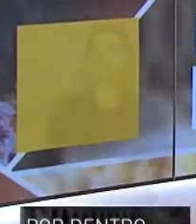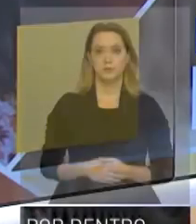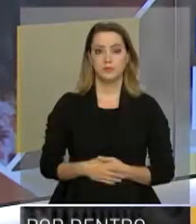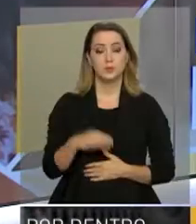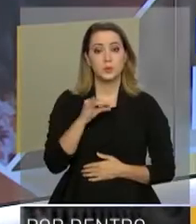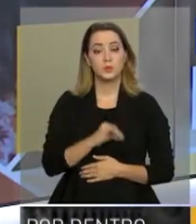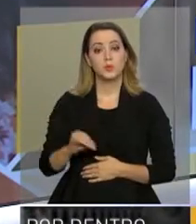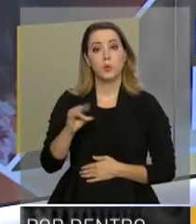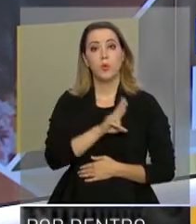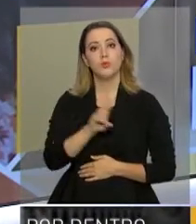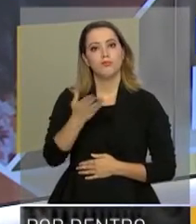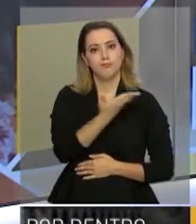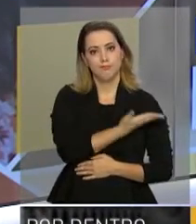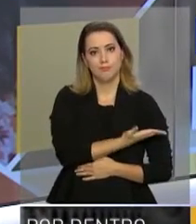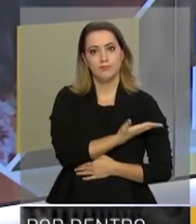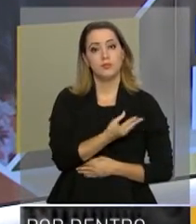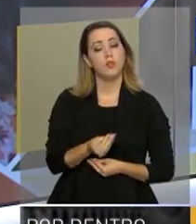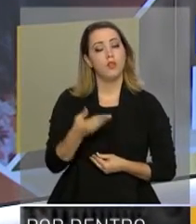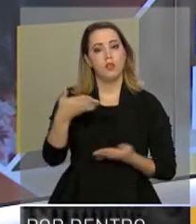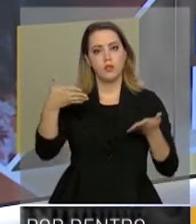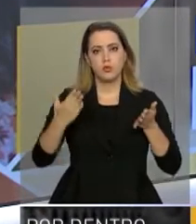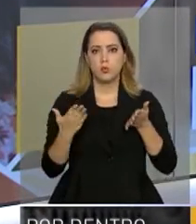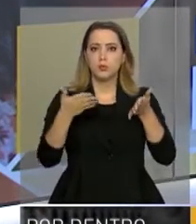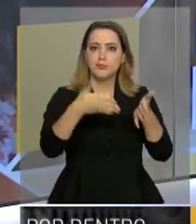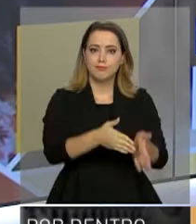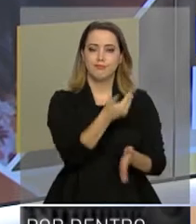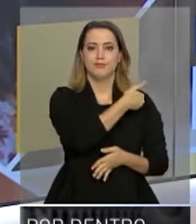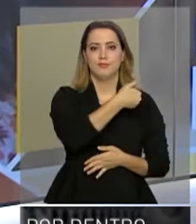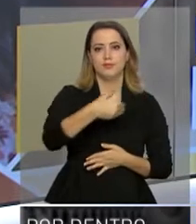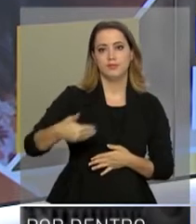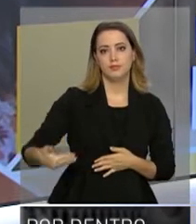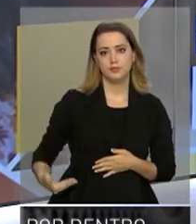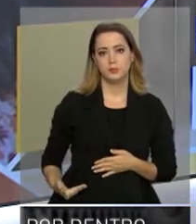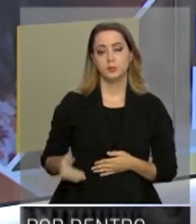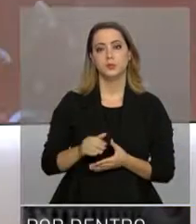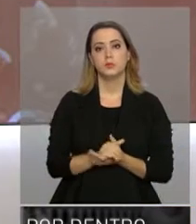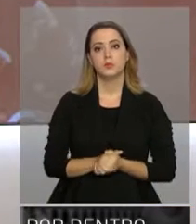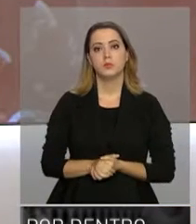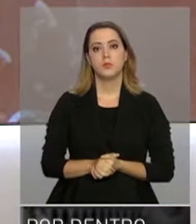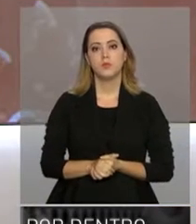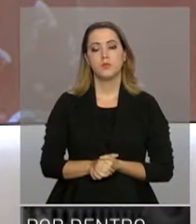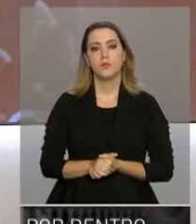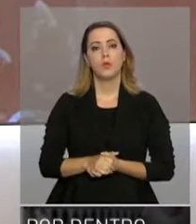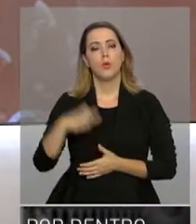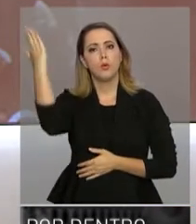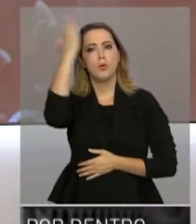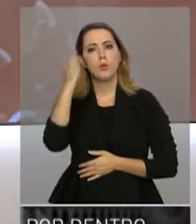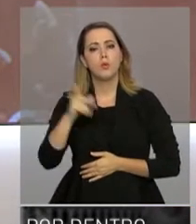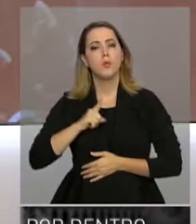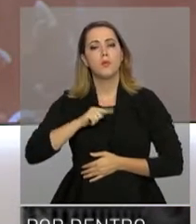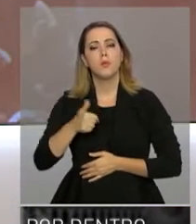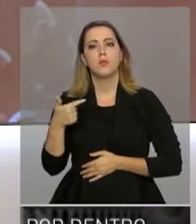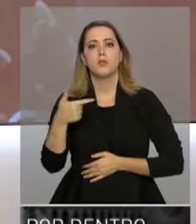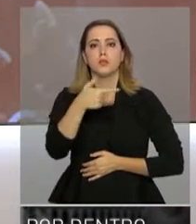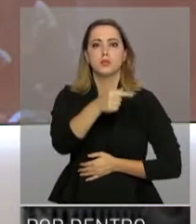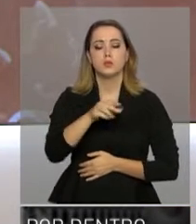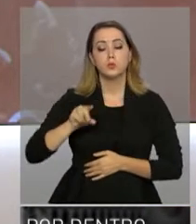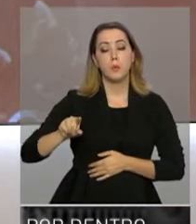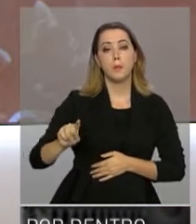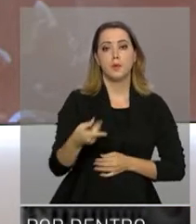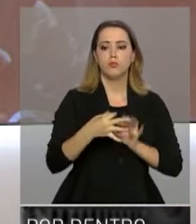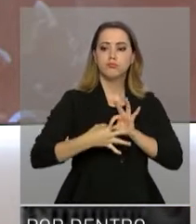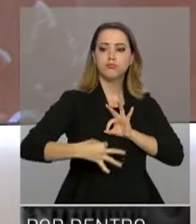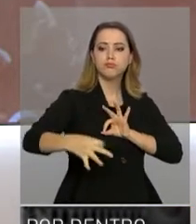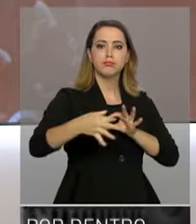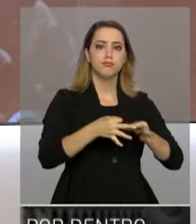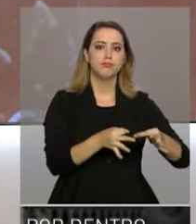Olá, sou Renata Corsini e este é o programa Por Dentro do Governo. O Brasil tem 17 mil quilômetros